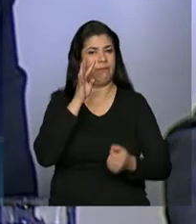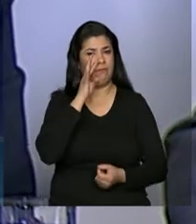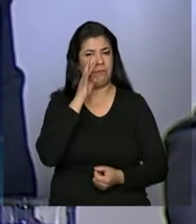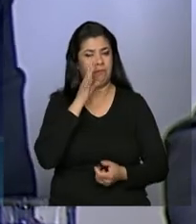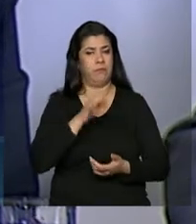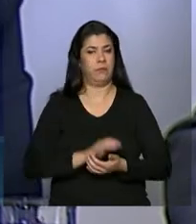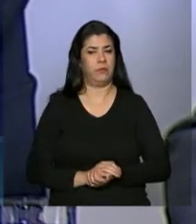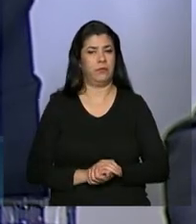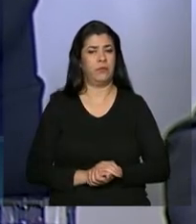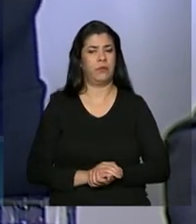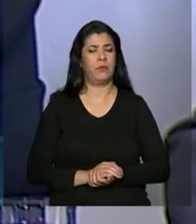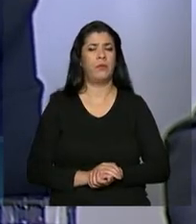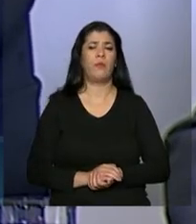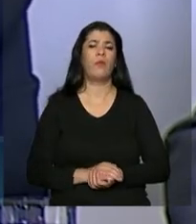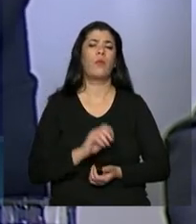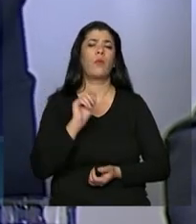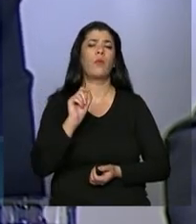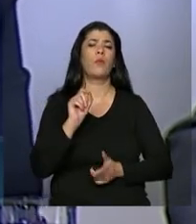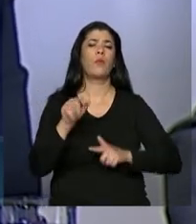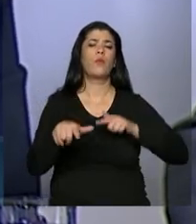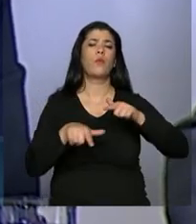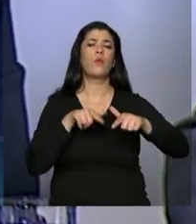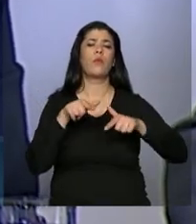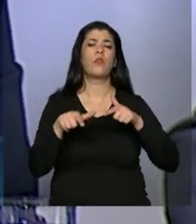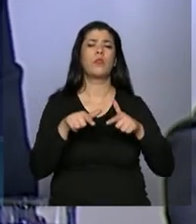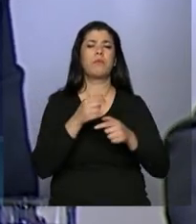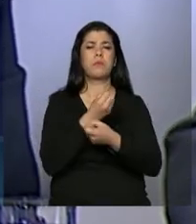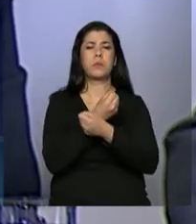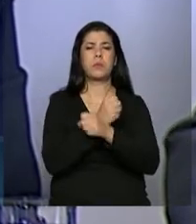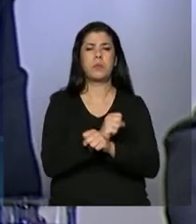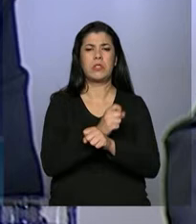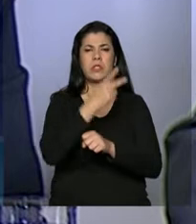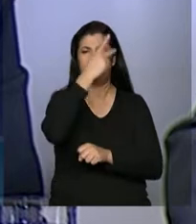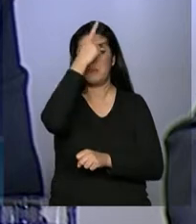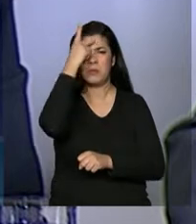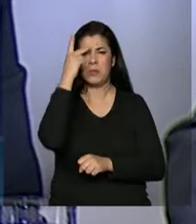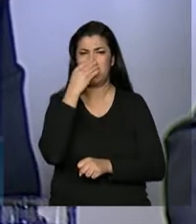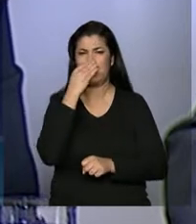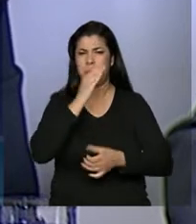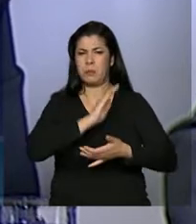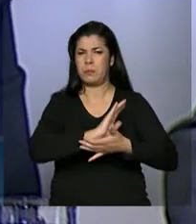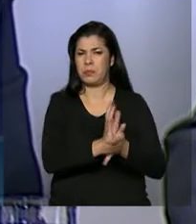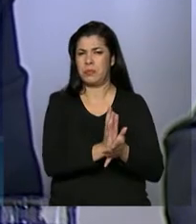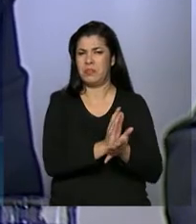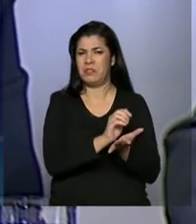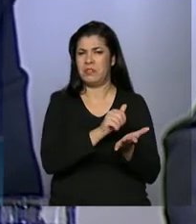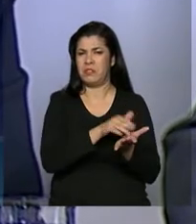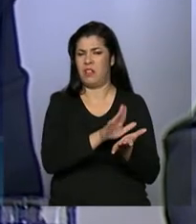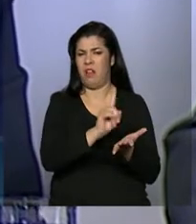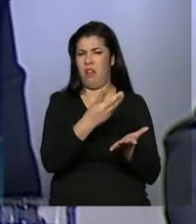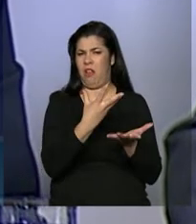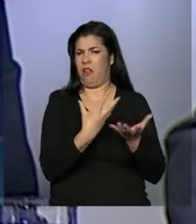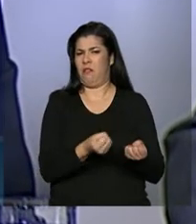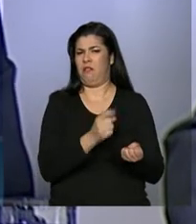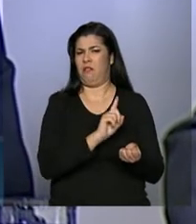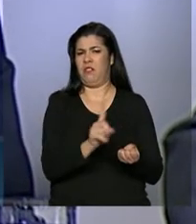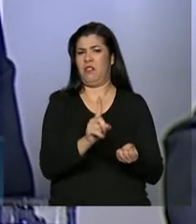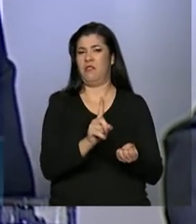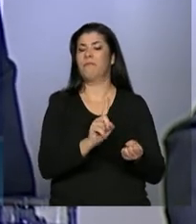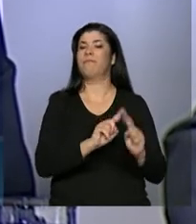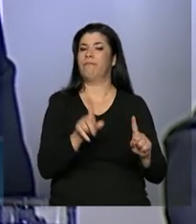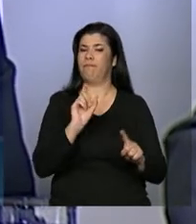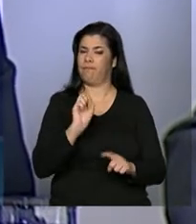Trabalho escravo. Todos repudiam, repelem, não admitem, mas ele